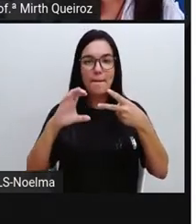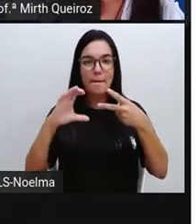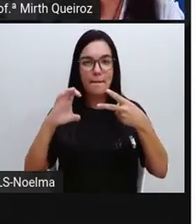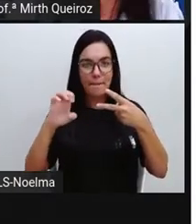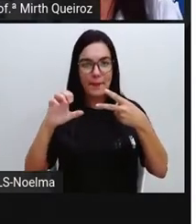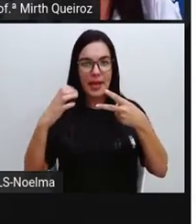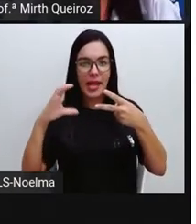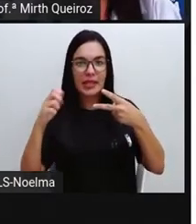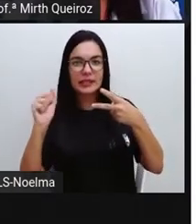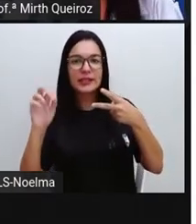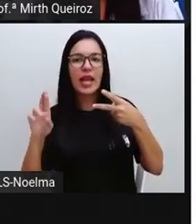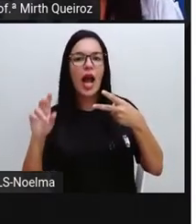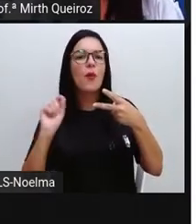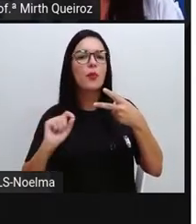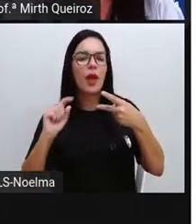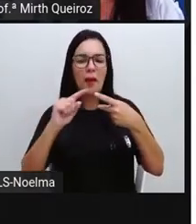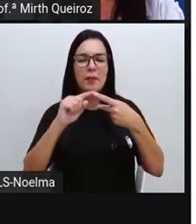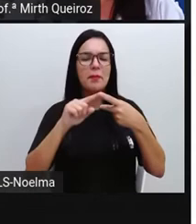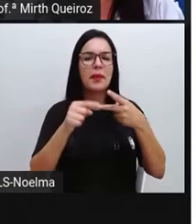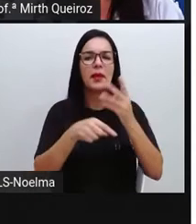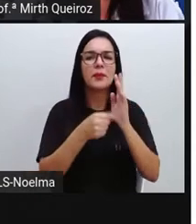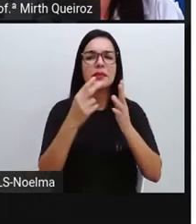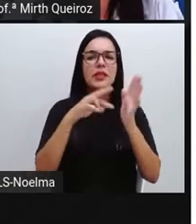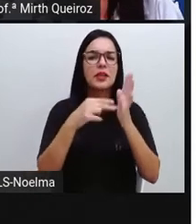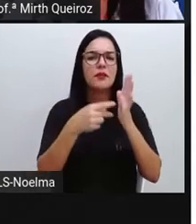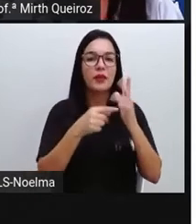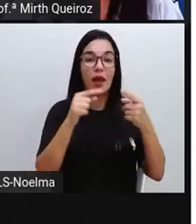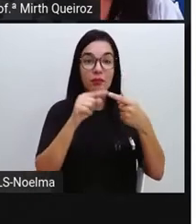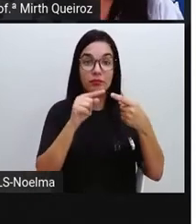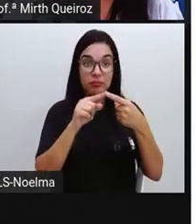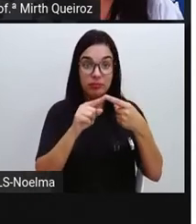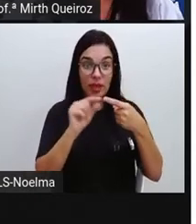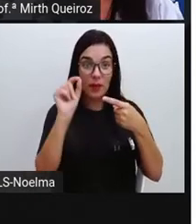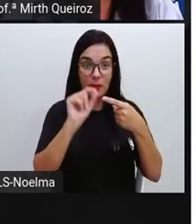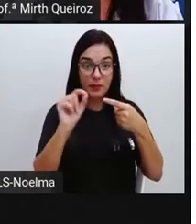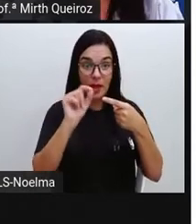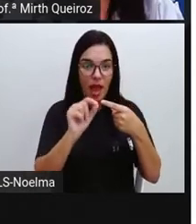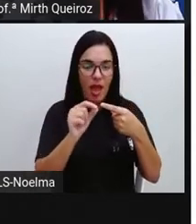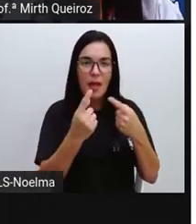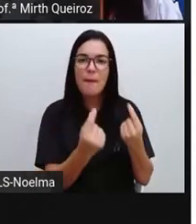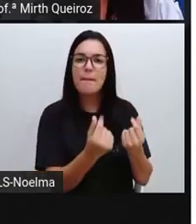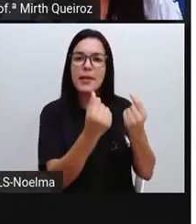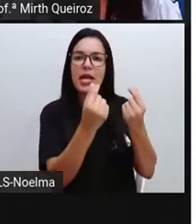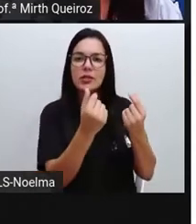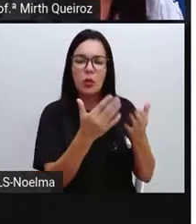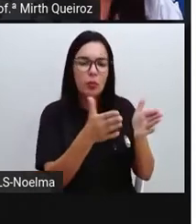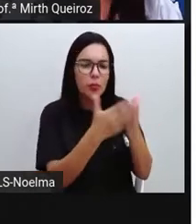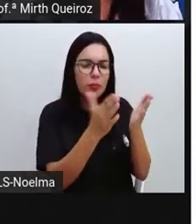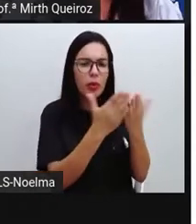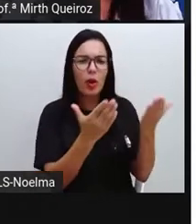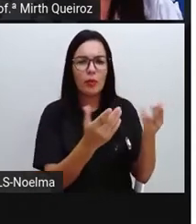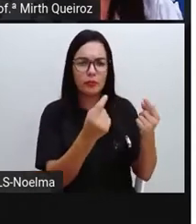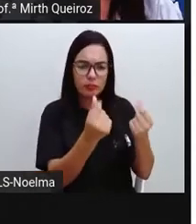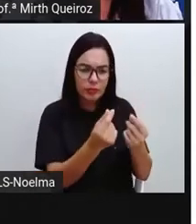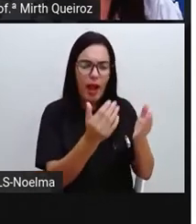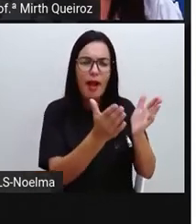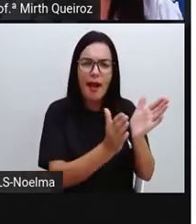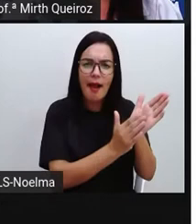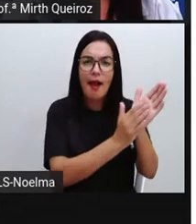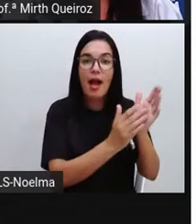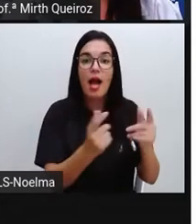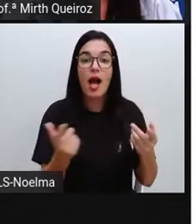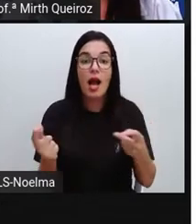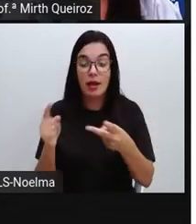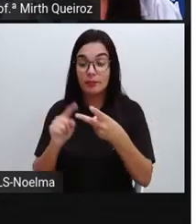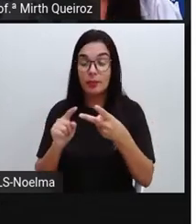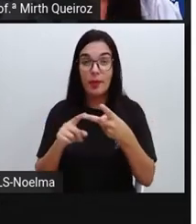cedilha é estimar preço, negociar. Certo? Apressar com SS é acelerar, adiantar. Então, vamos ao